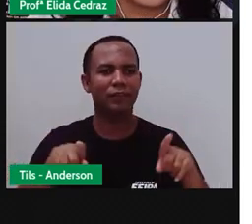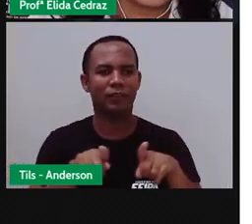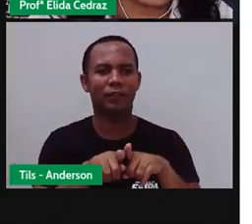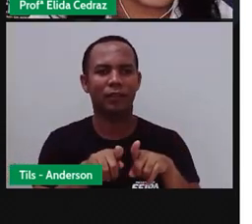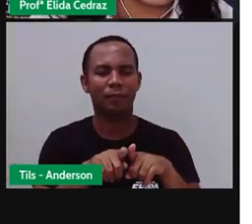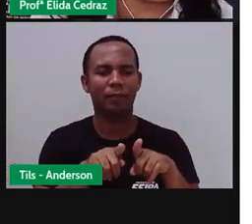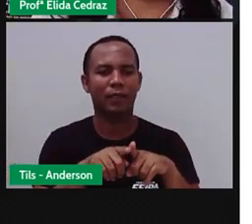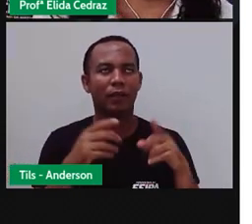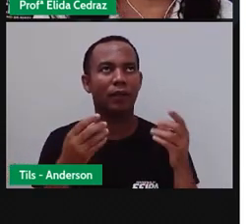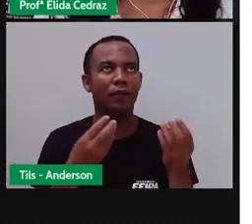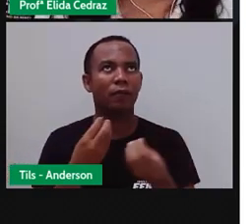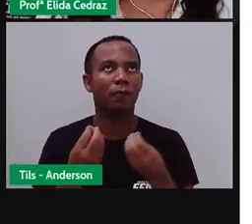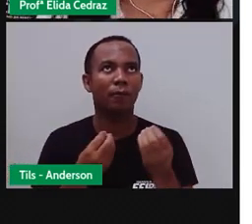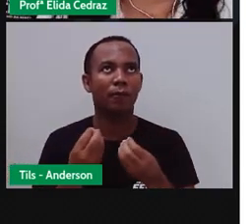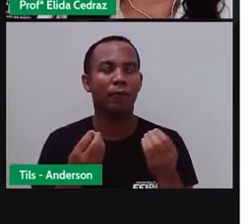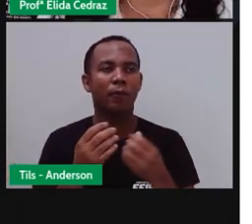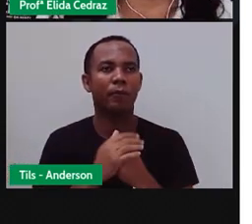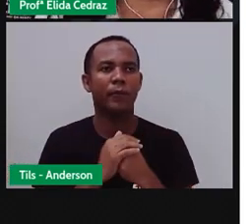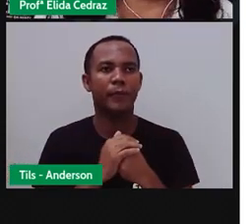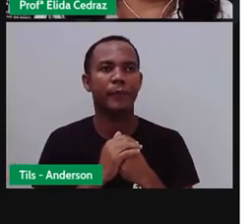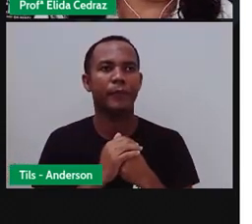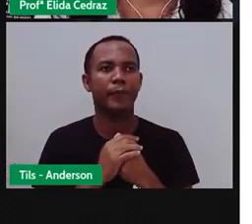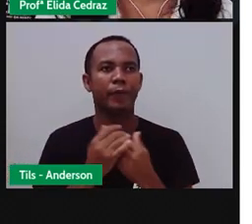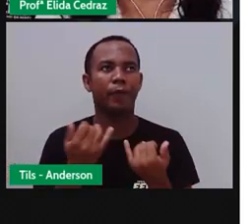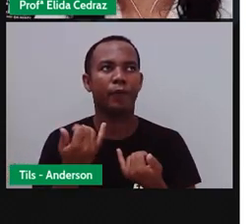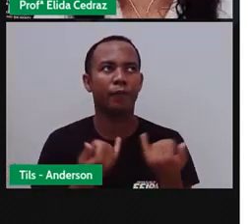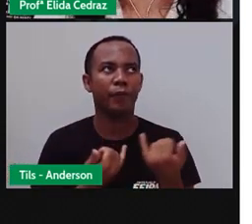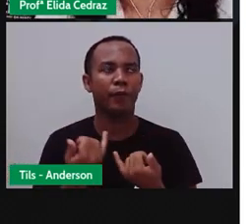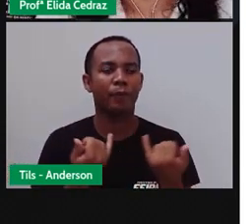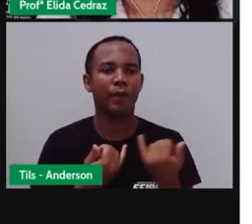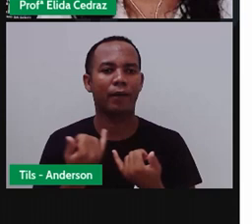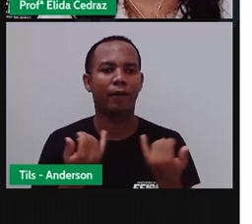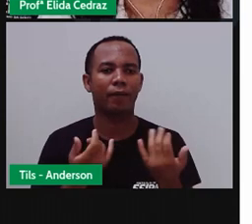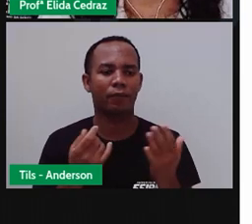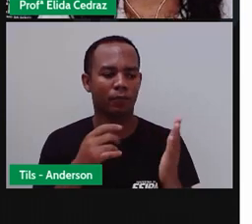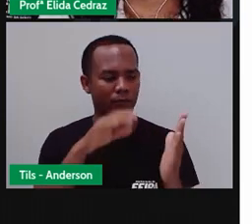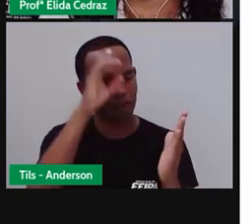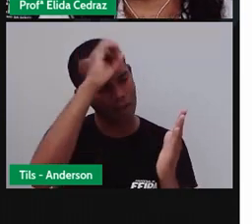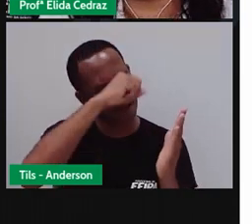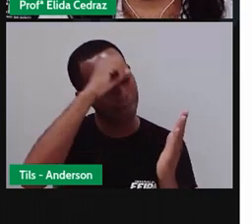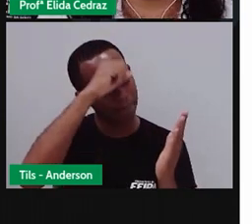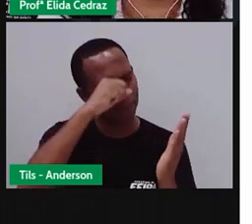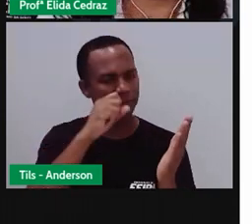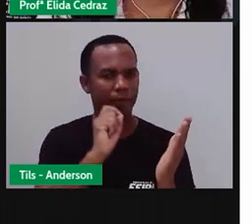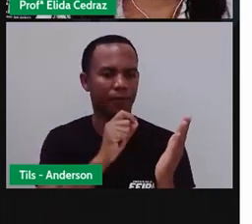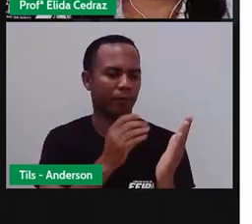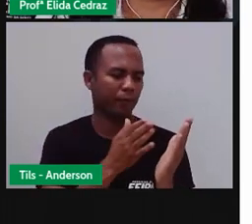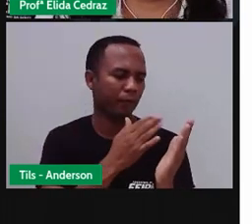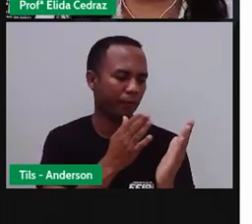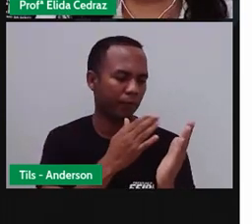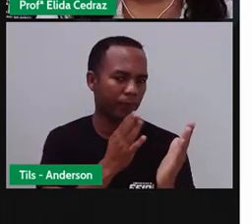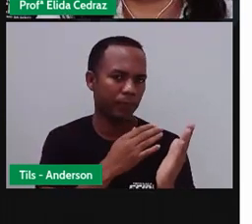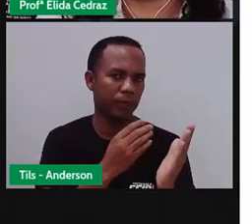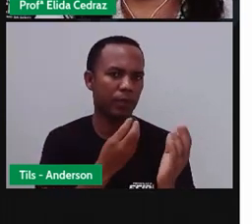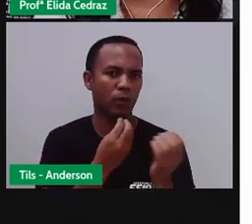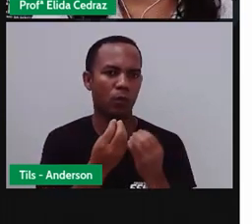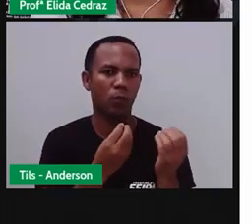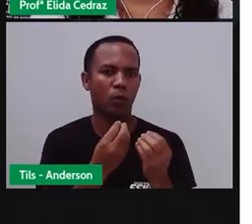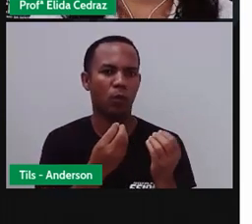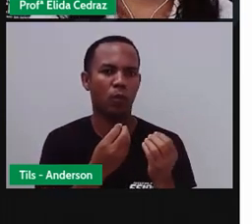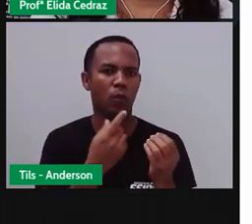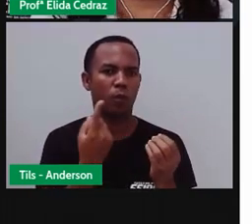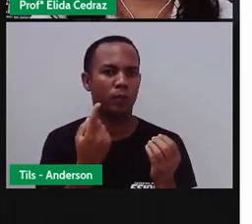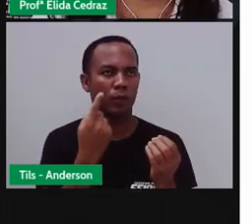cantos de fada, ficar informados, aprender a manusear videogames,